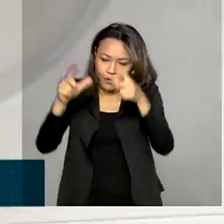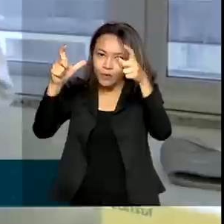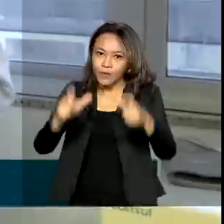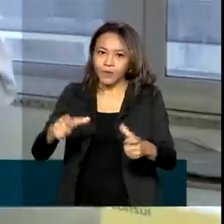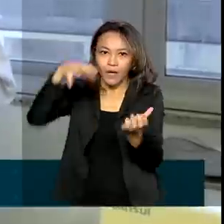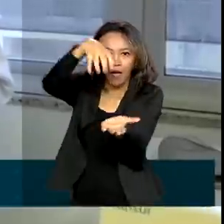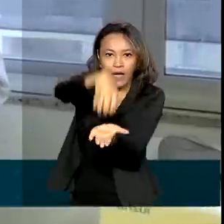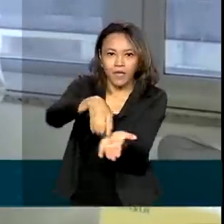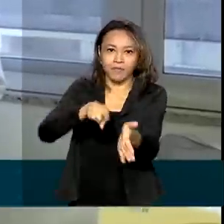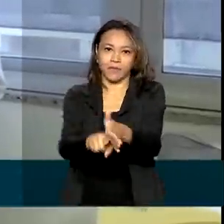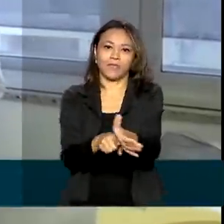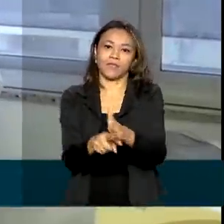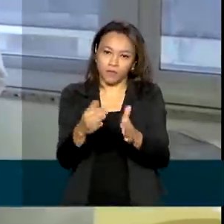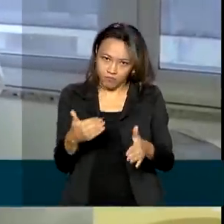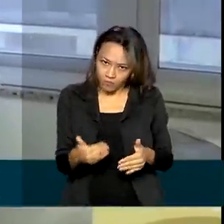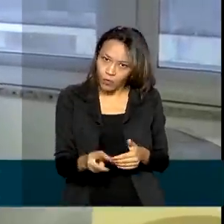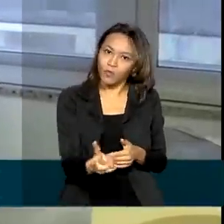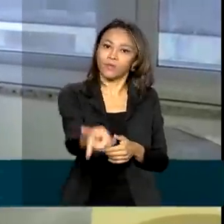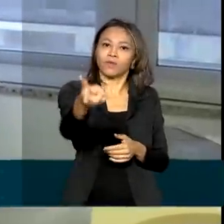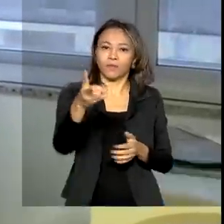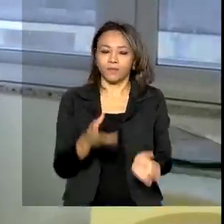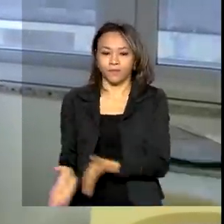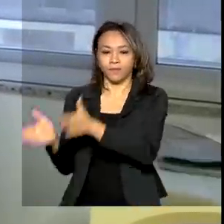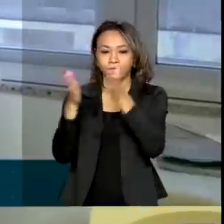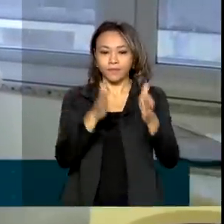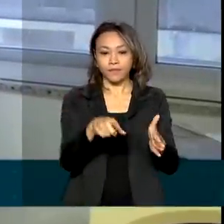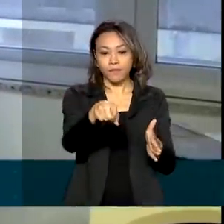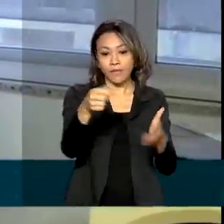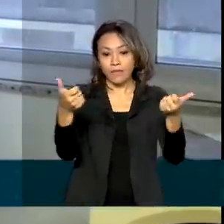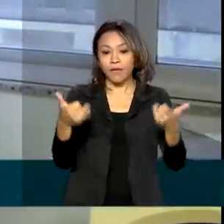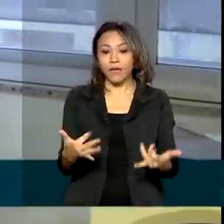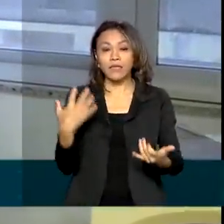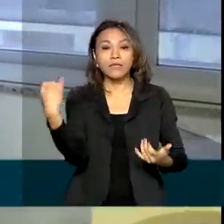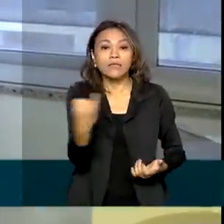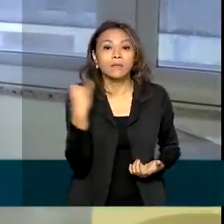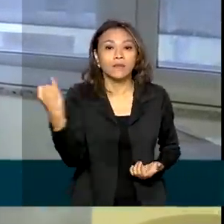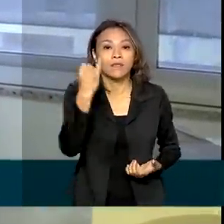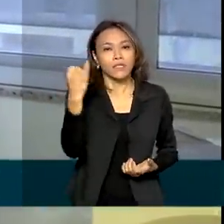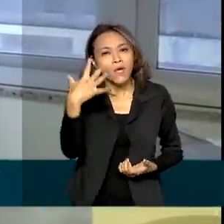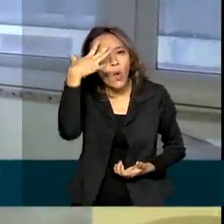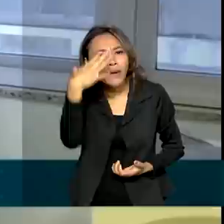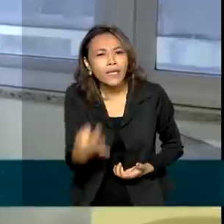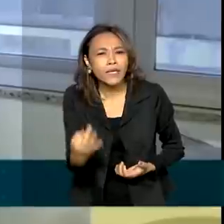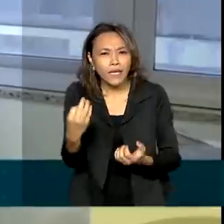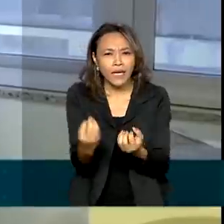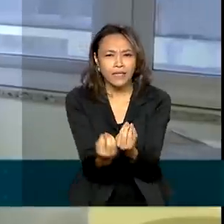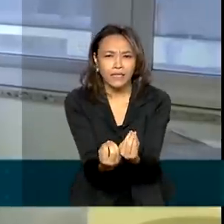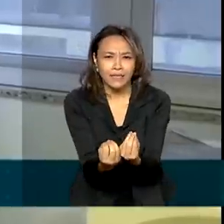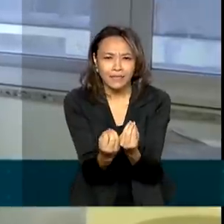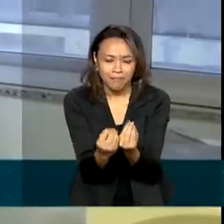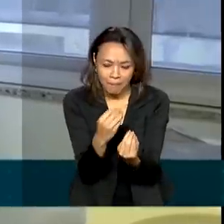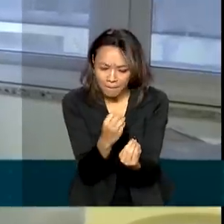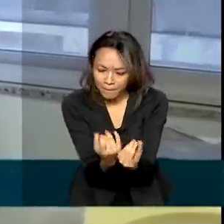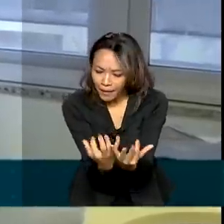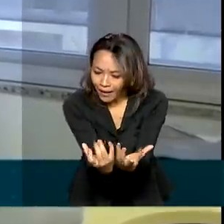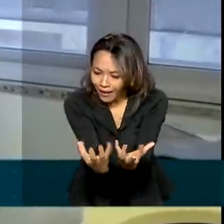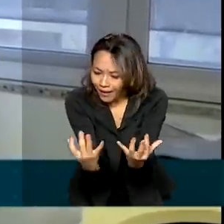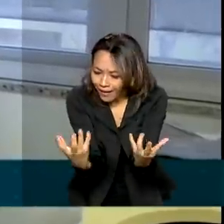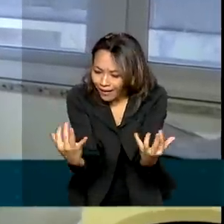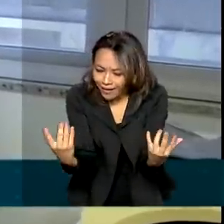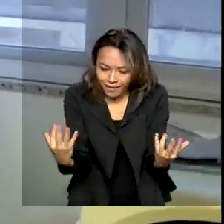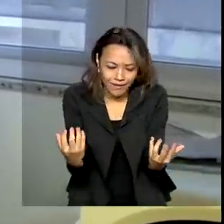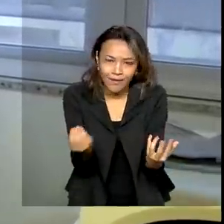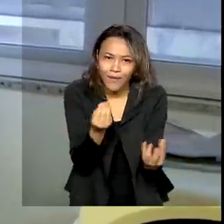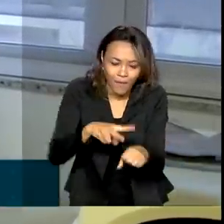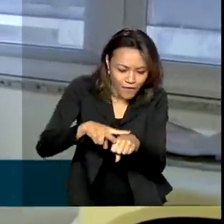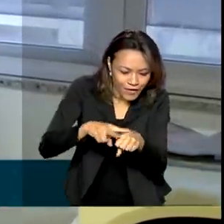pesquisa. Usar o DNA da planta é fundamental para a gente entender a verdadeira natureza dessas plantas, de onde elas vêm, como elas se desenvolvem e por quê.